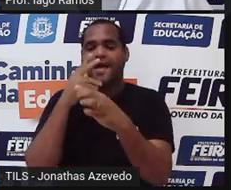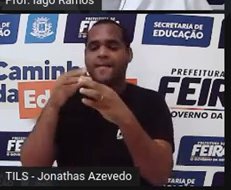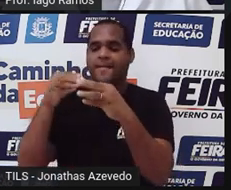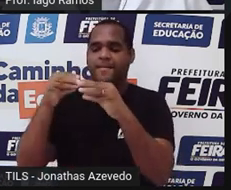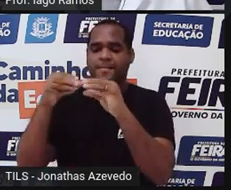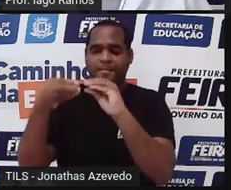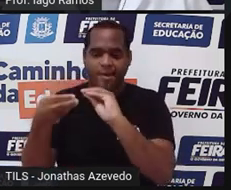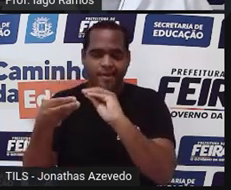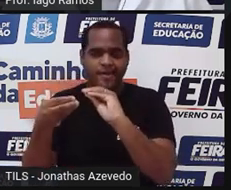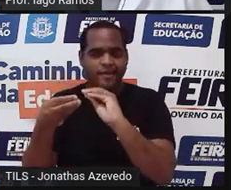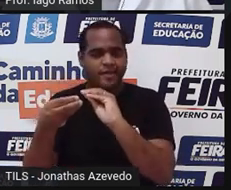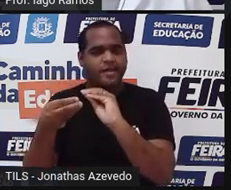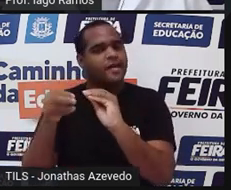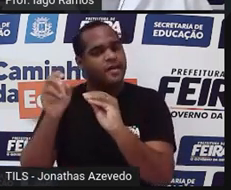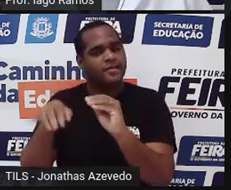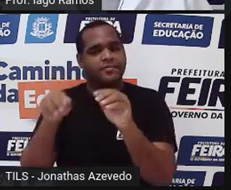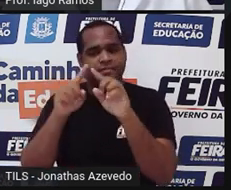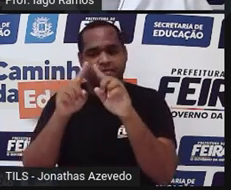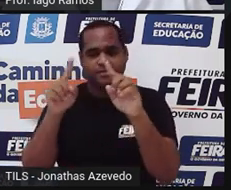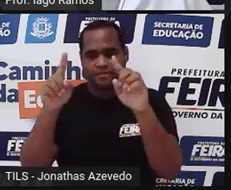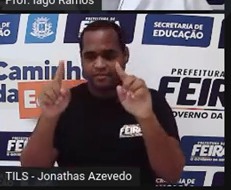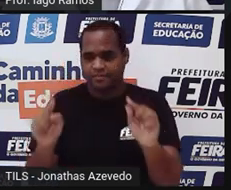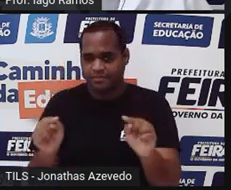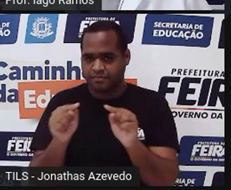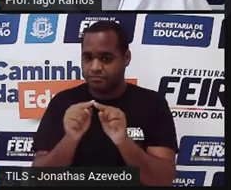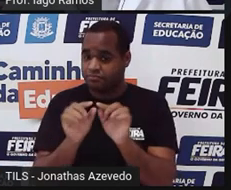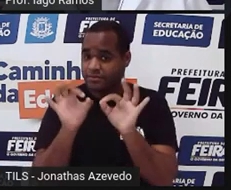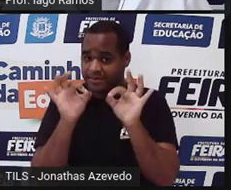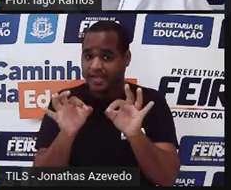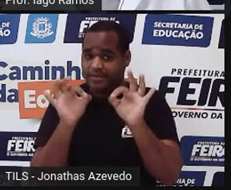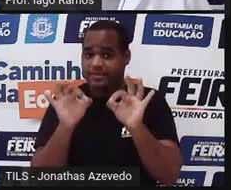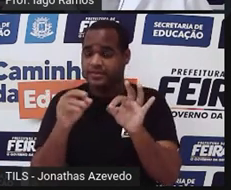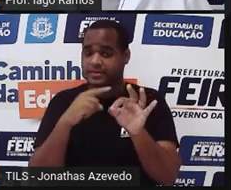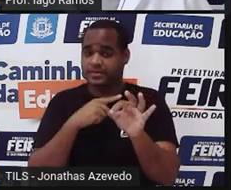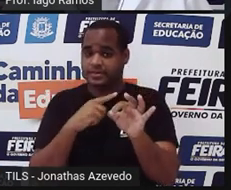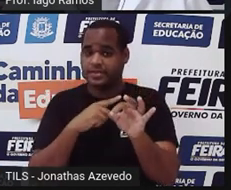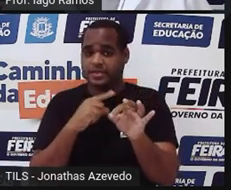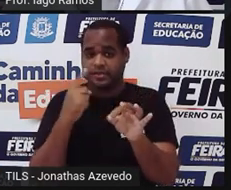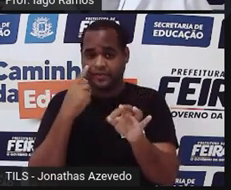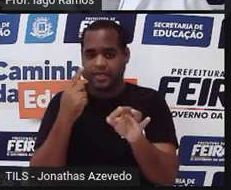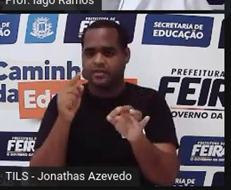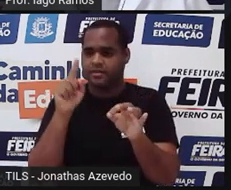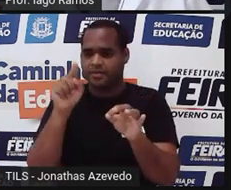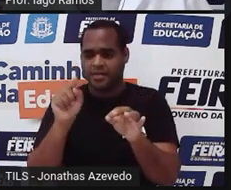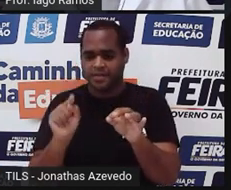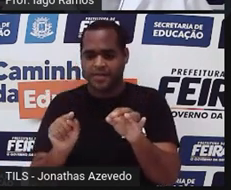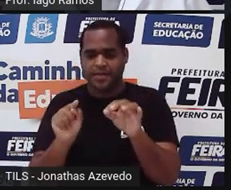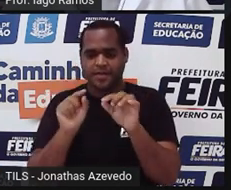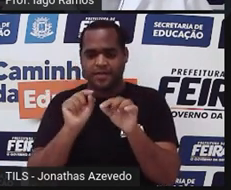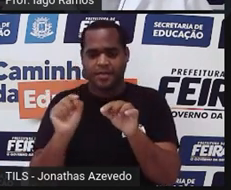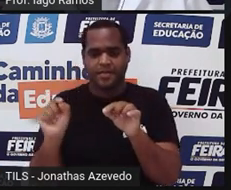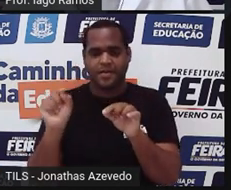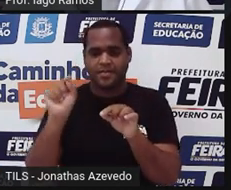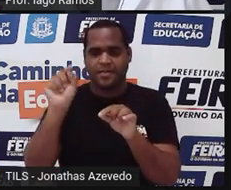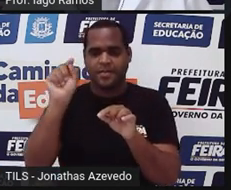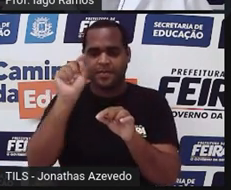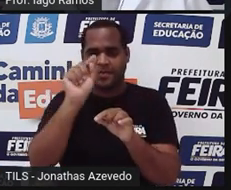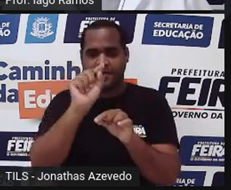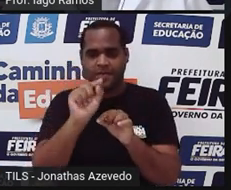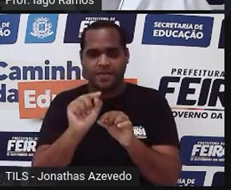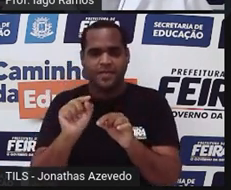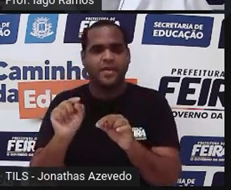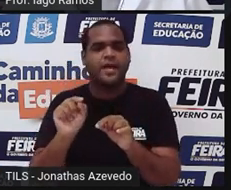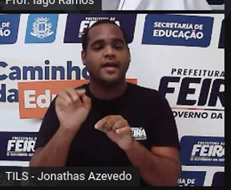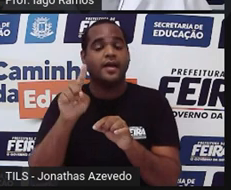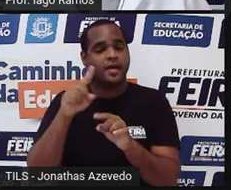O que antes a forma estava assim, estou fazendo em pontilhado, e quadrado vai para uma